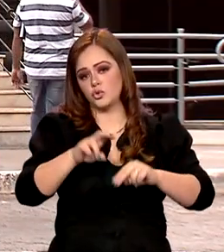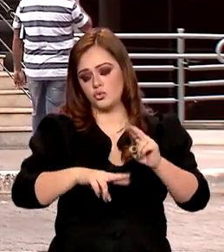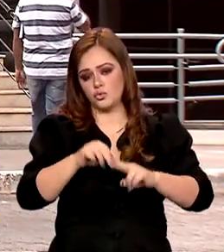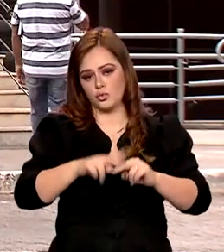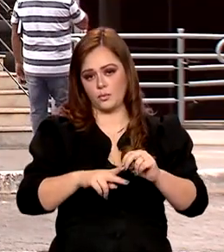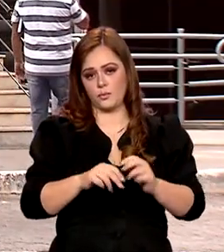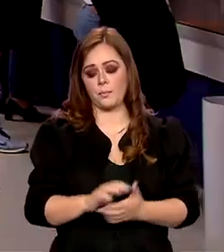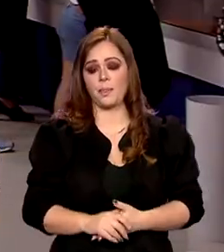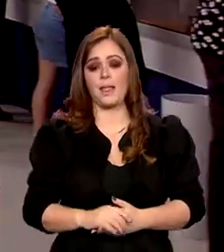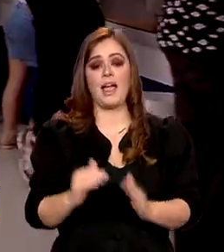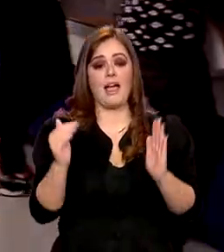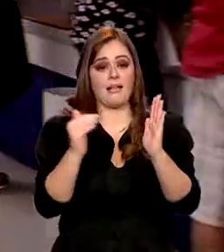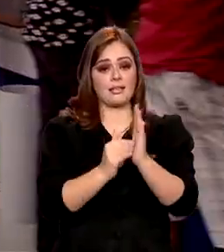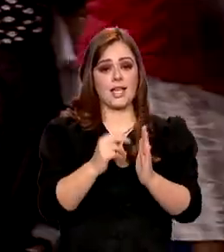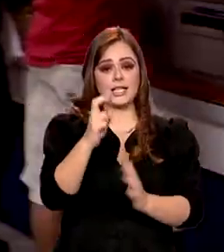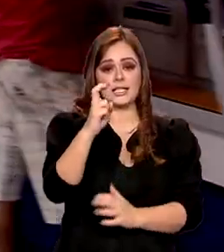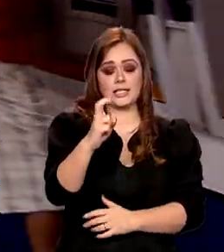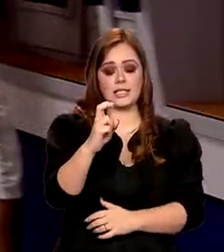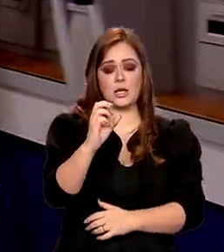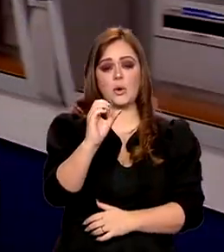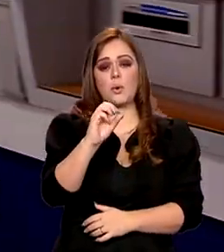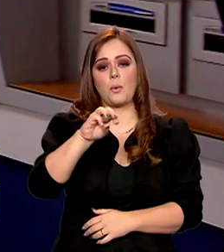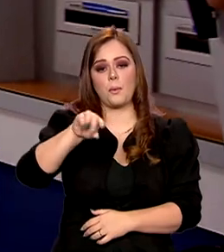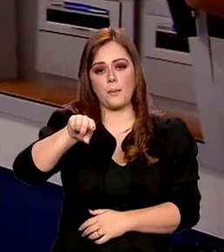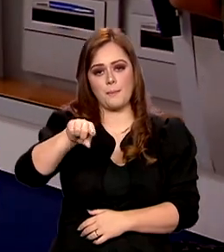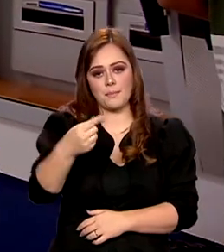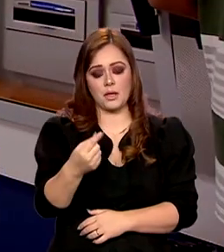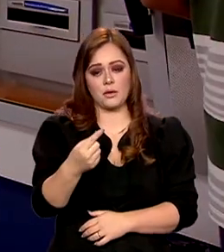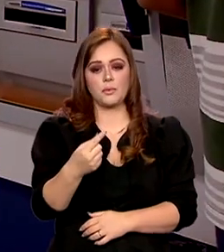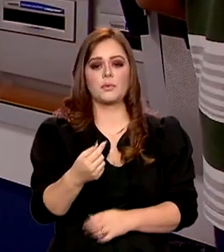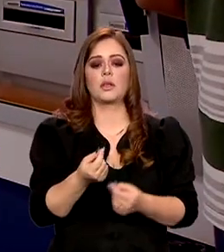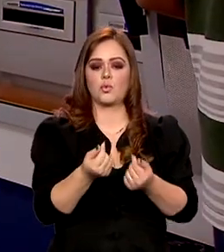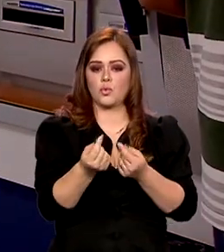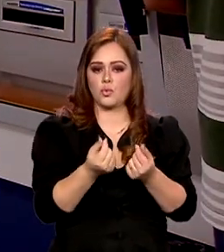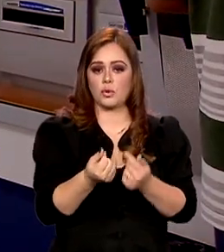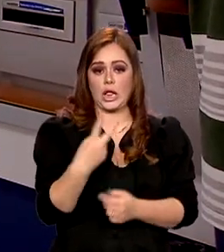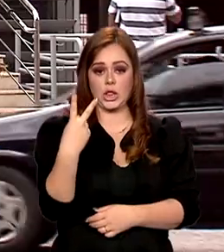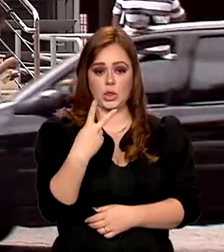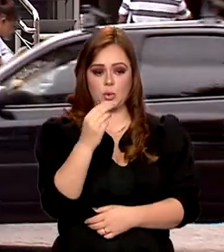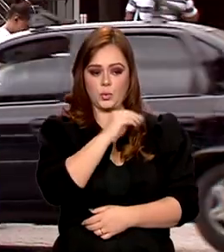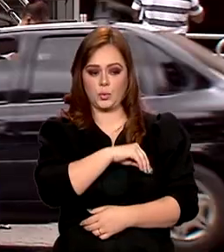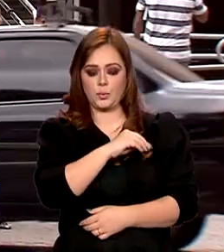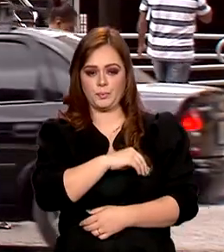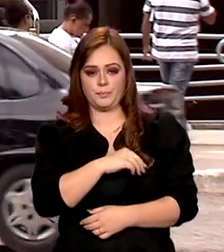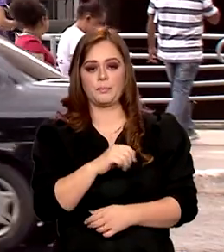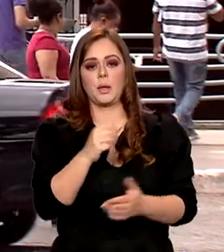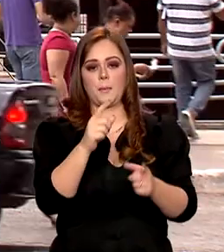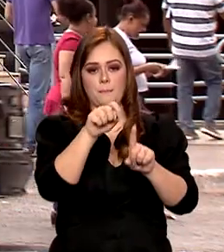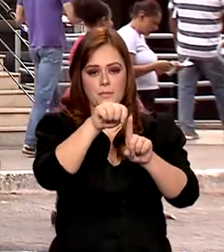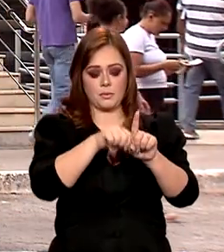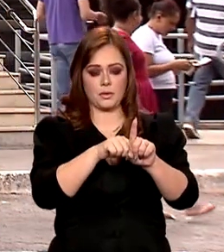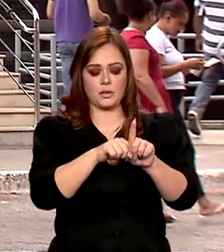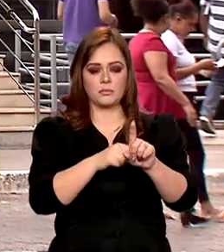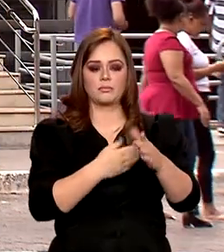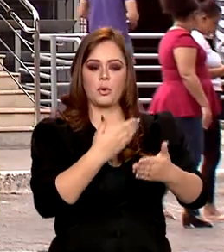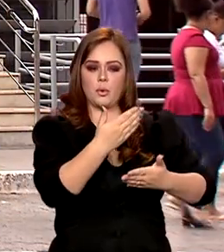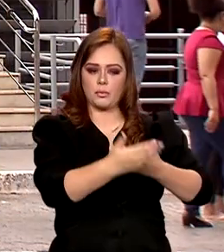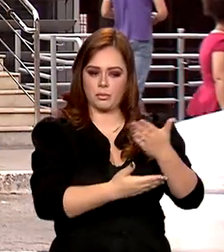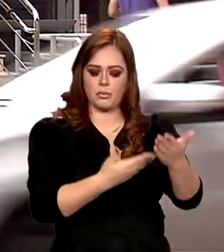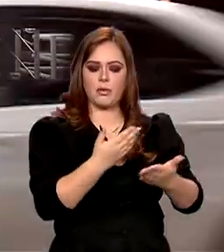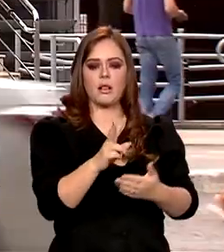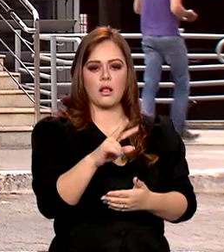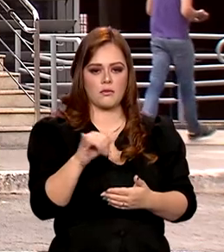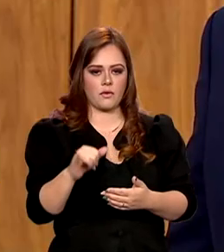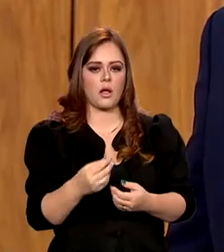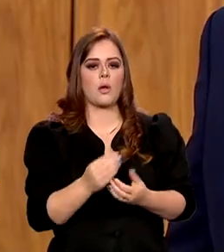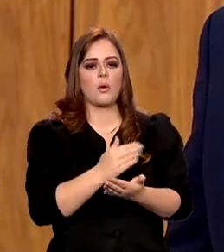de até 5 mil reais e renda de até dois salários mínimos por mês, o processo de negociação vai começar com